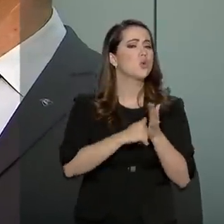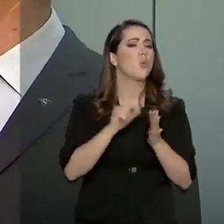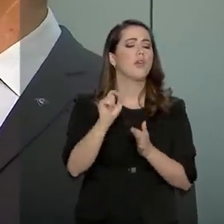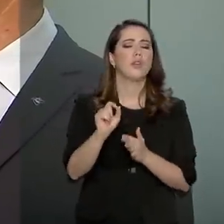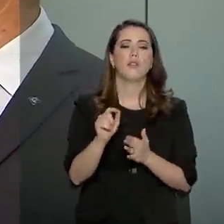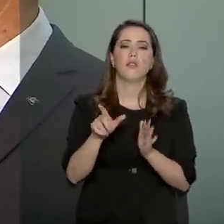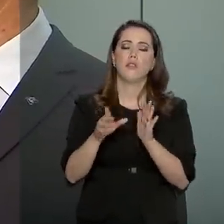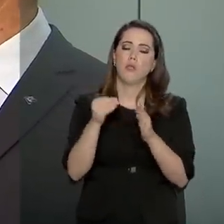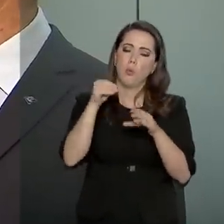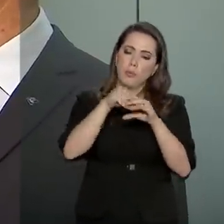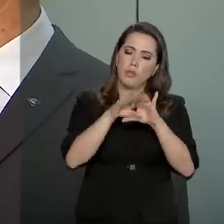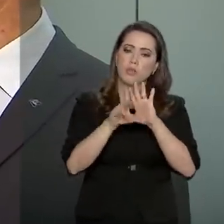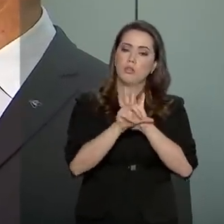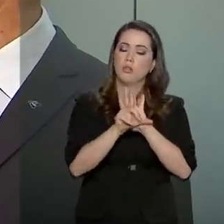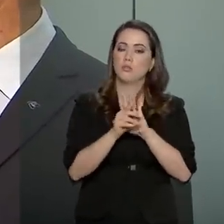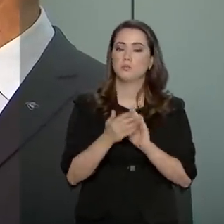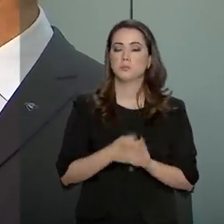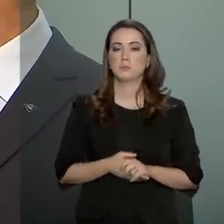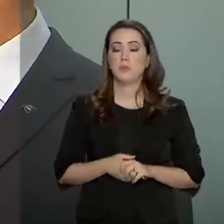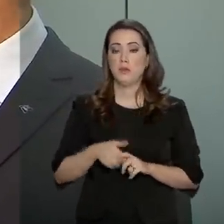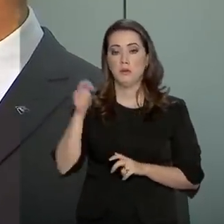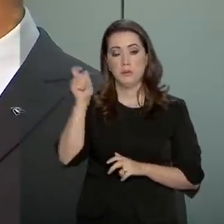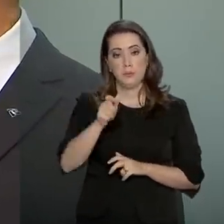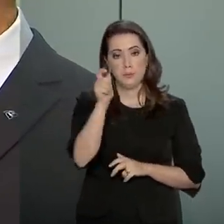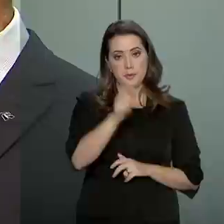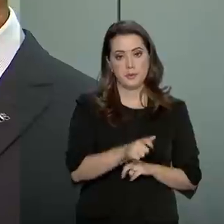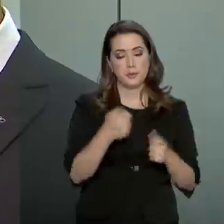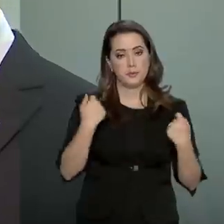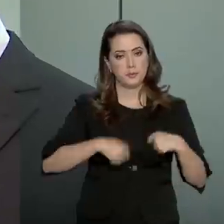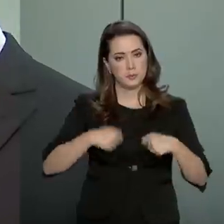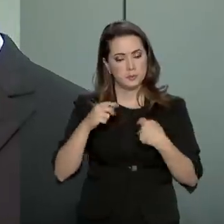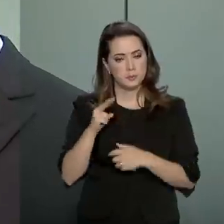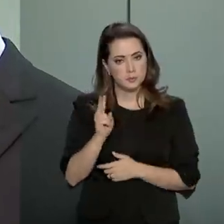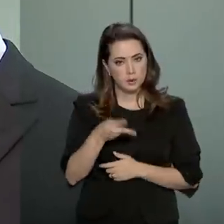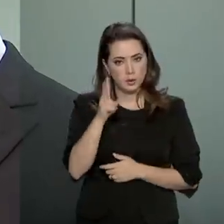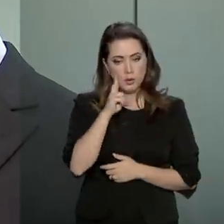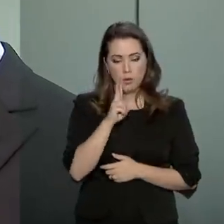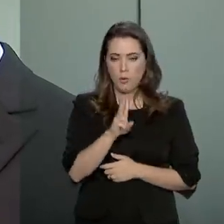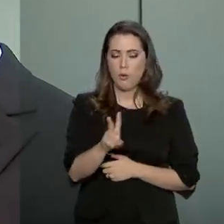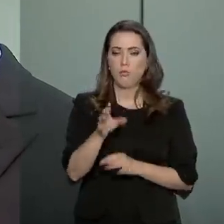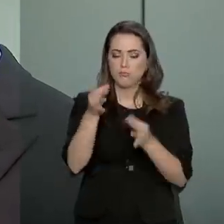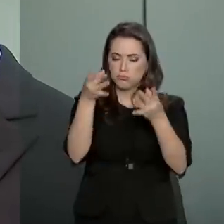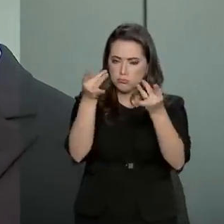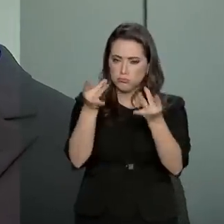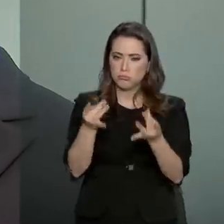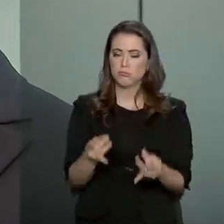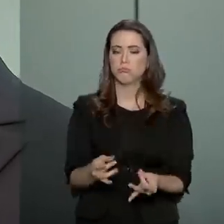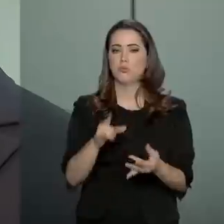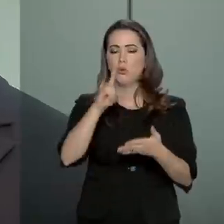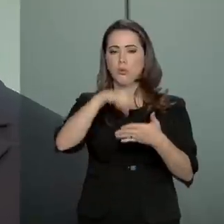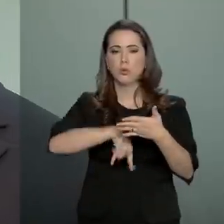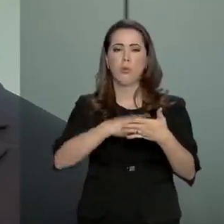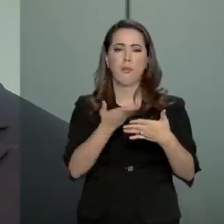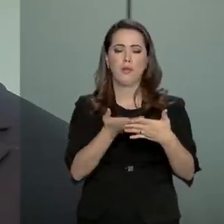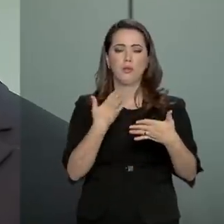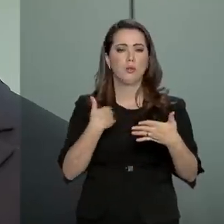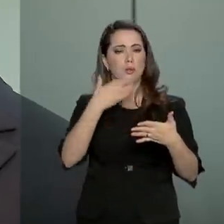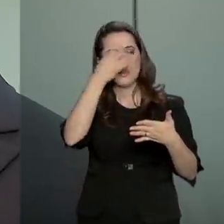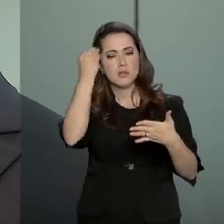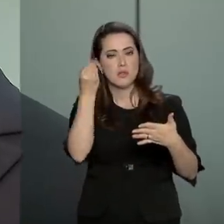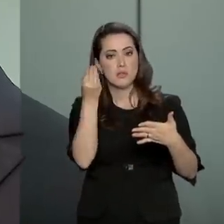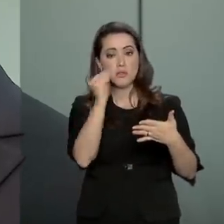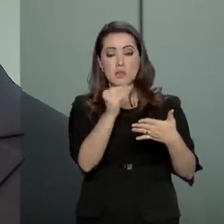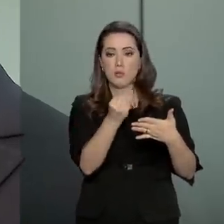legais? Na verdade, o contribuinte precisa sempre olhar bem a sua declaração, não esquecer de